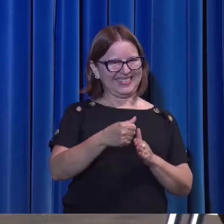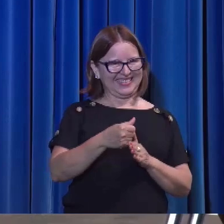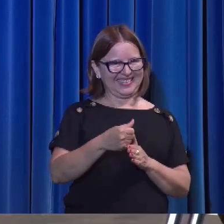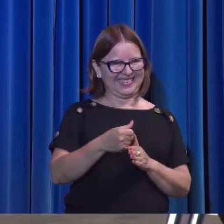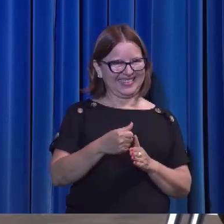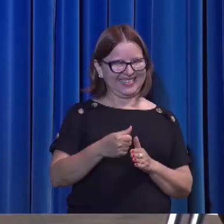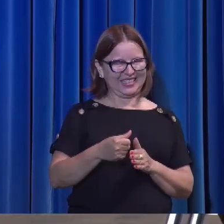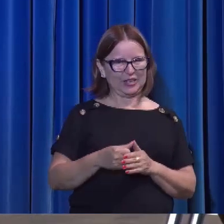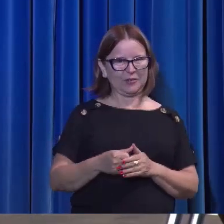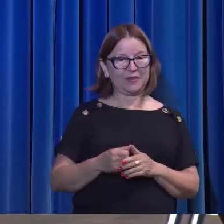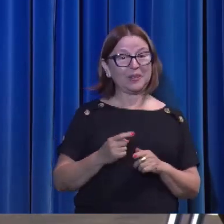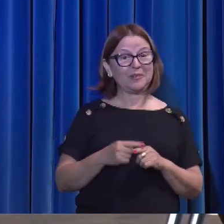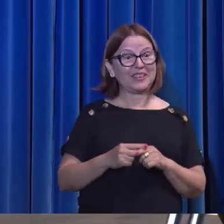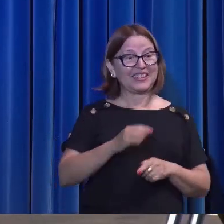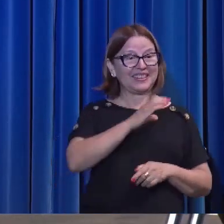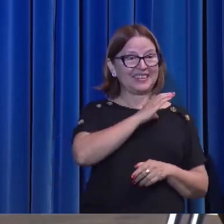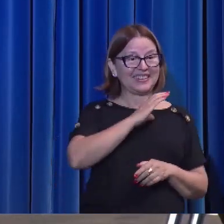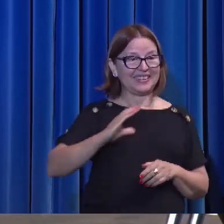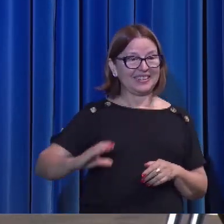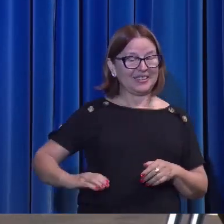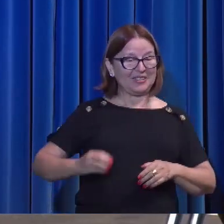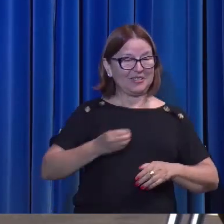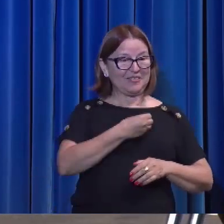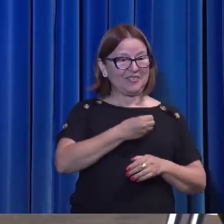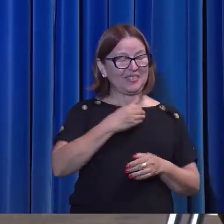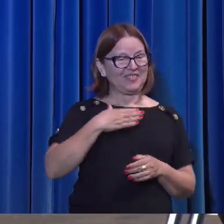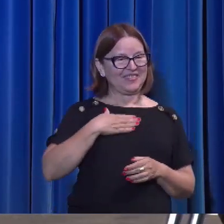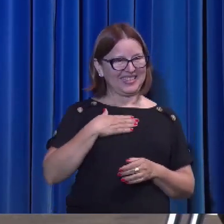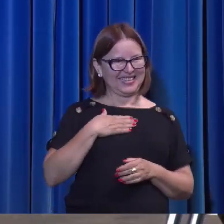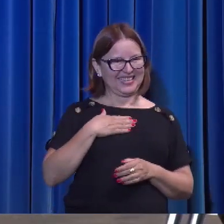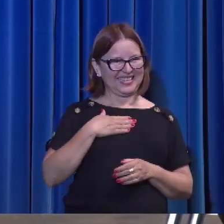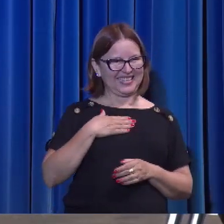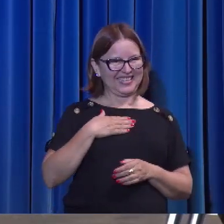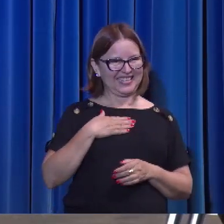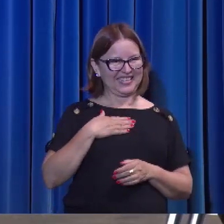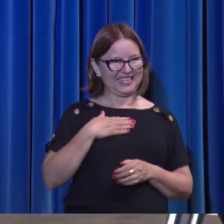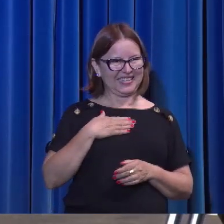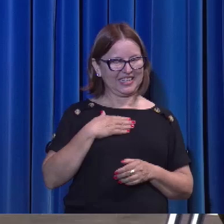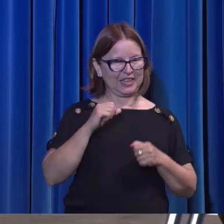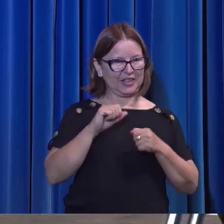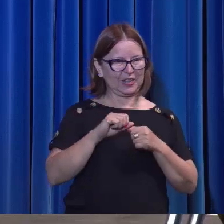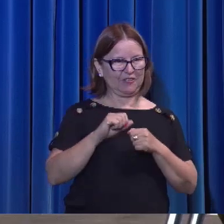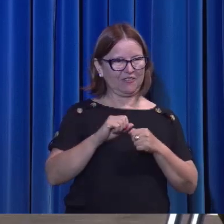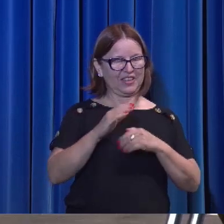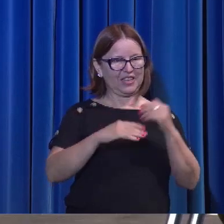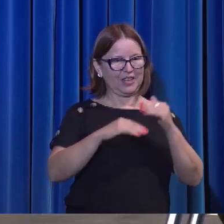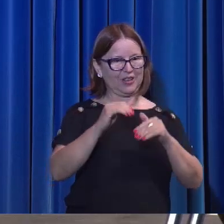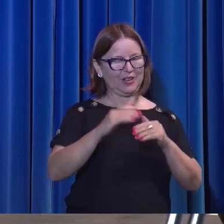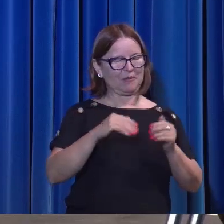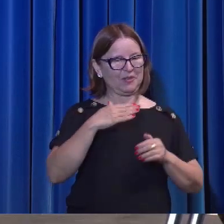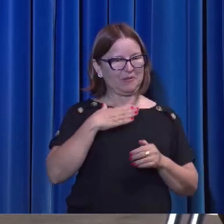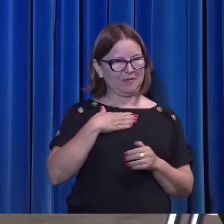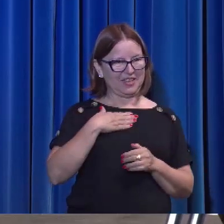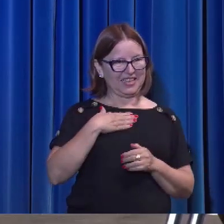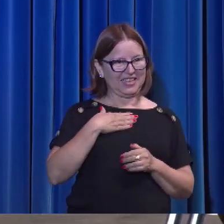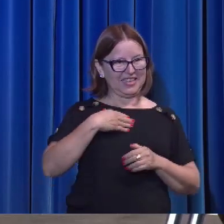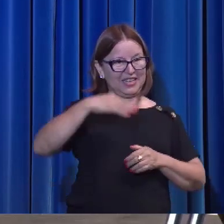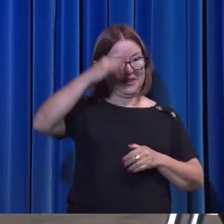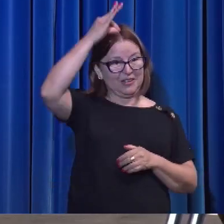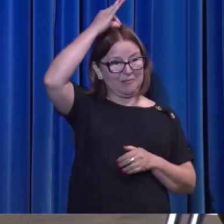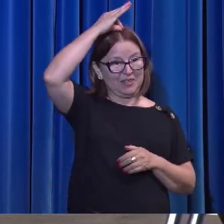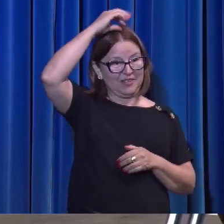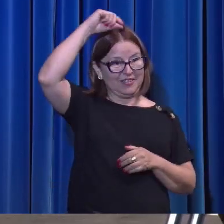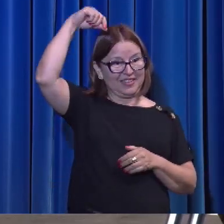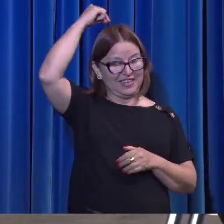E porque Cristo vive em mim e opera em mim, o Espírito Santo me faz